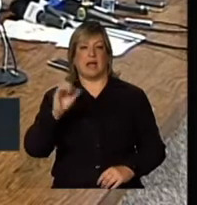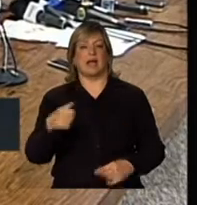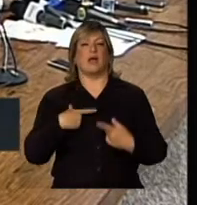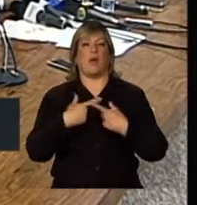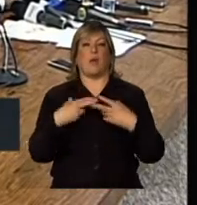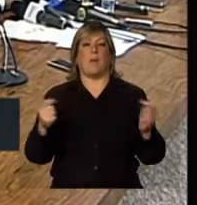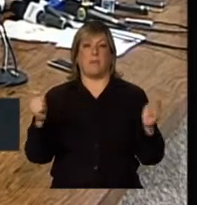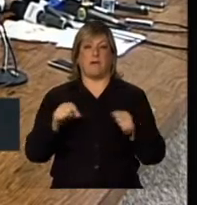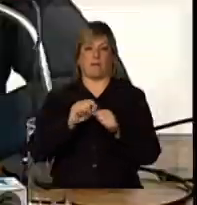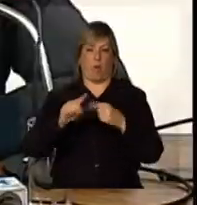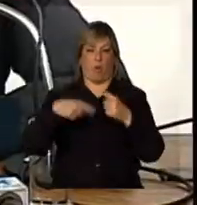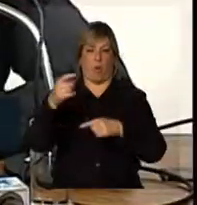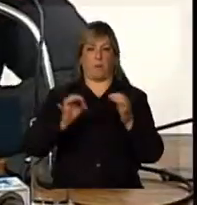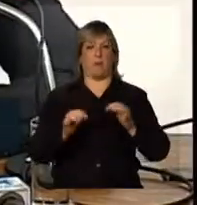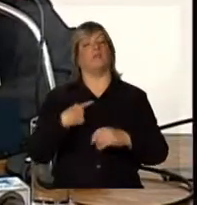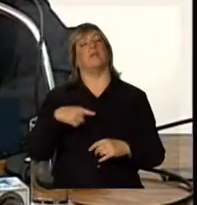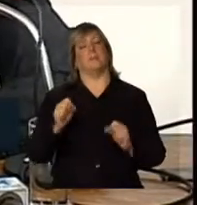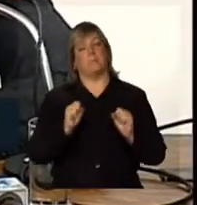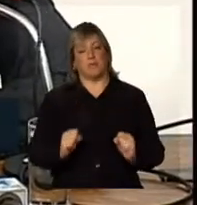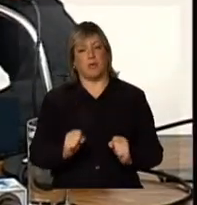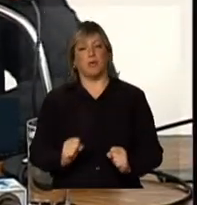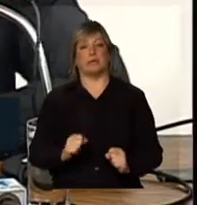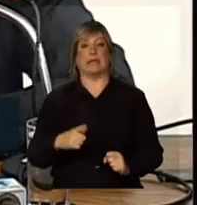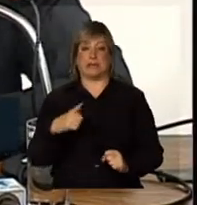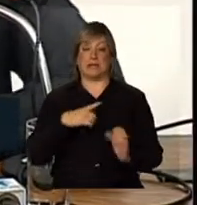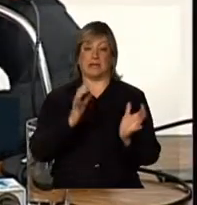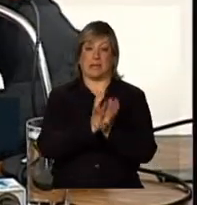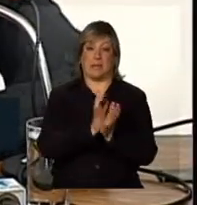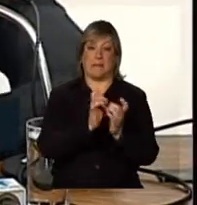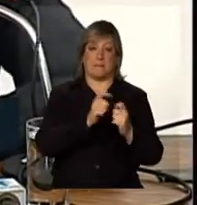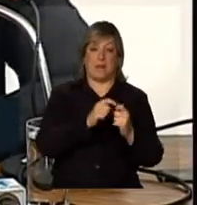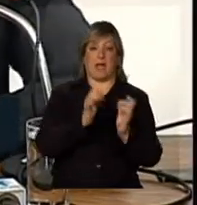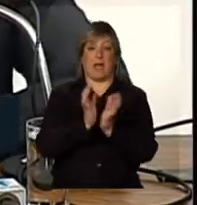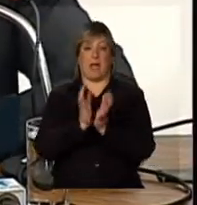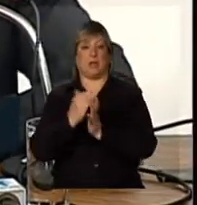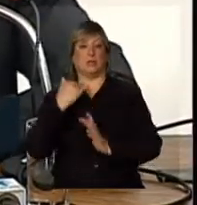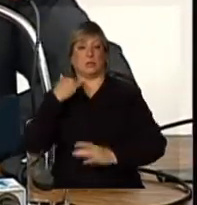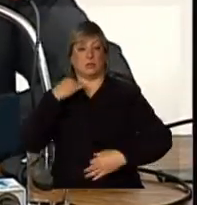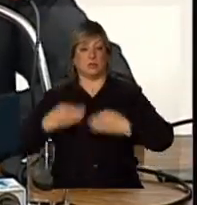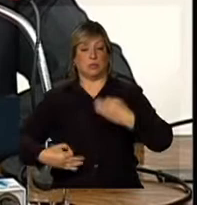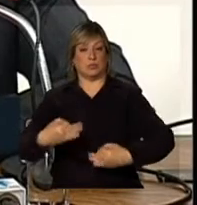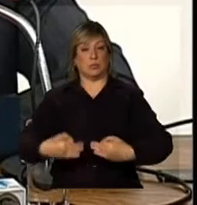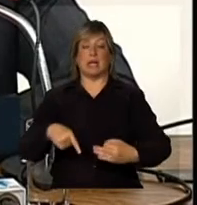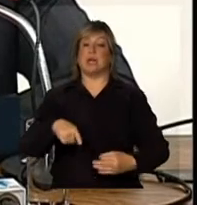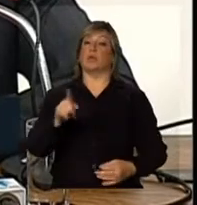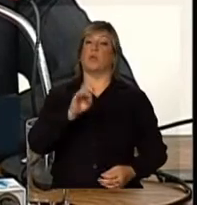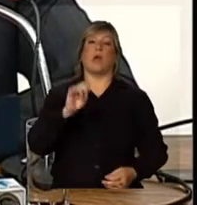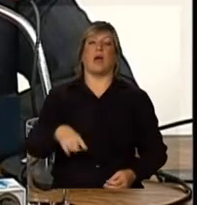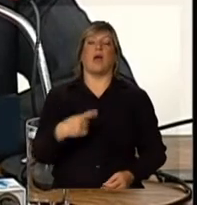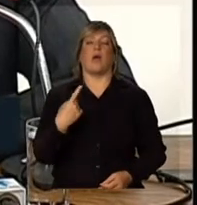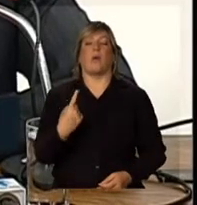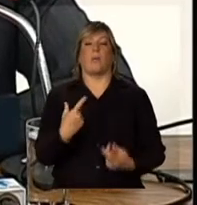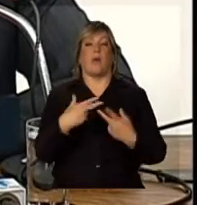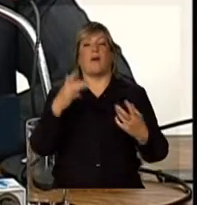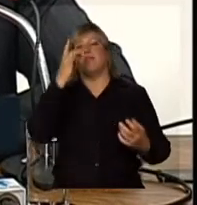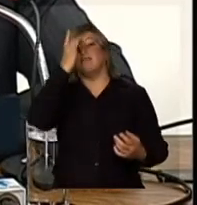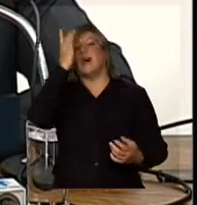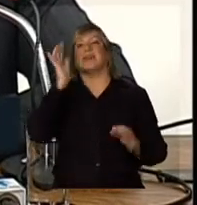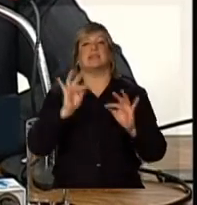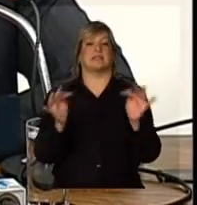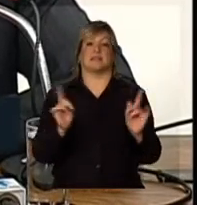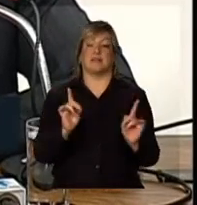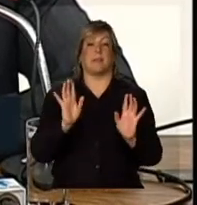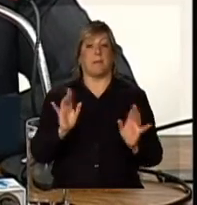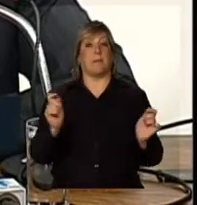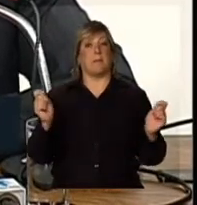colocada. Nós temos divergências, às vezes, entre a área médica e a área jurídica. Não é uma situação simples, mas pode ser perfeitamente.